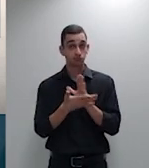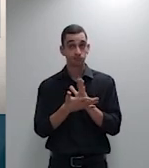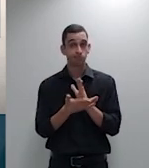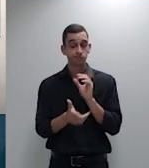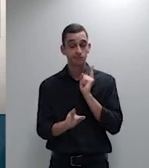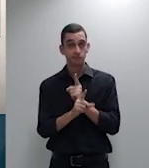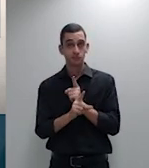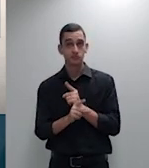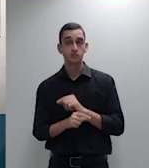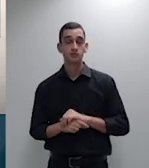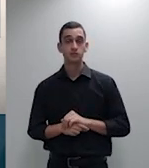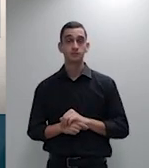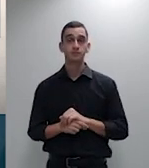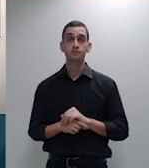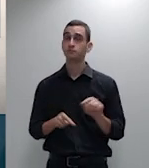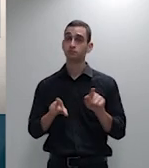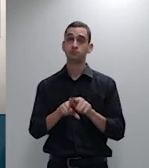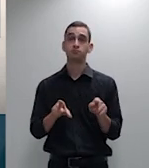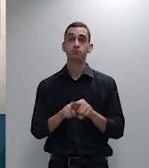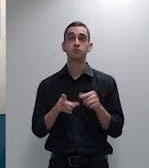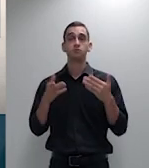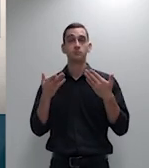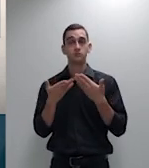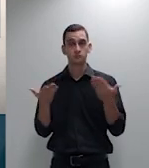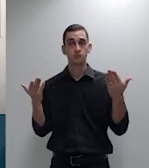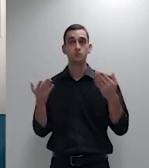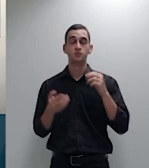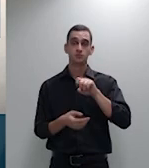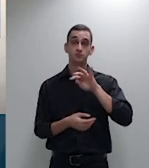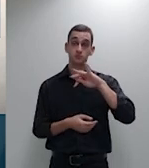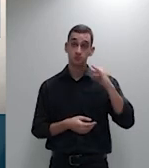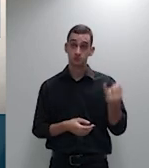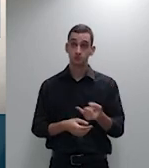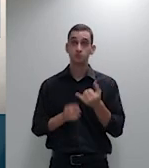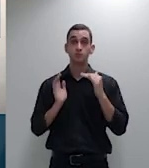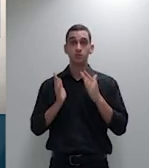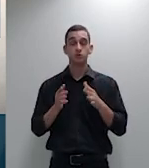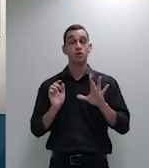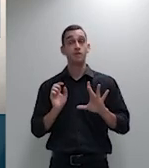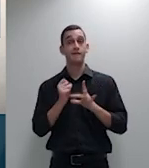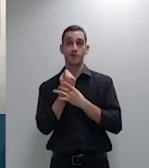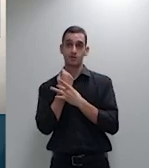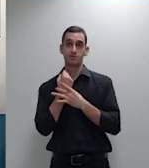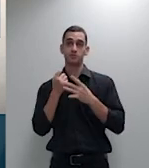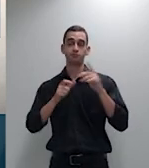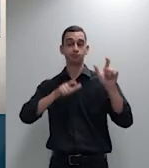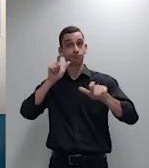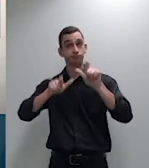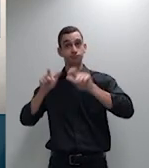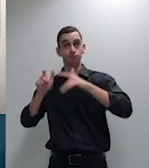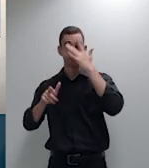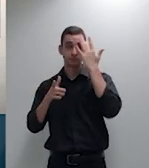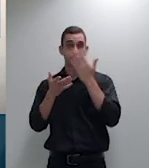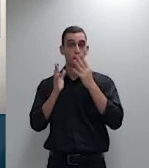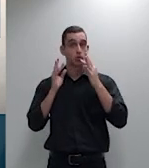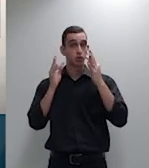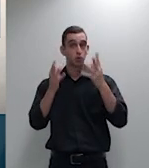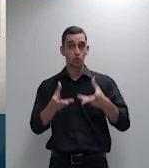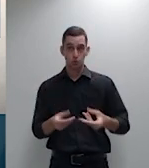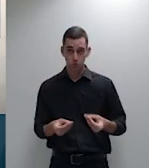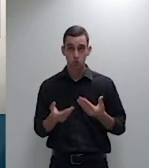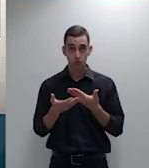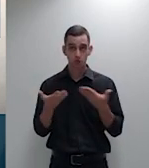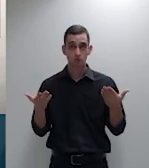o STJ funciona aqui como órgão de garantia do cidadão e o IDEC nos últimos